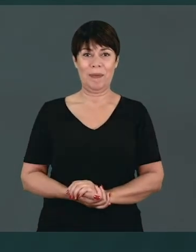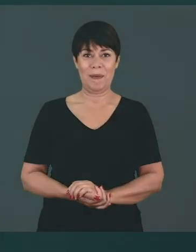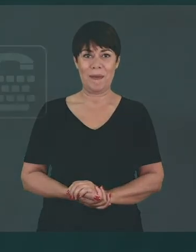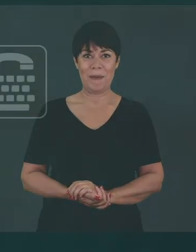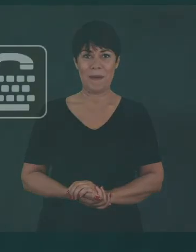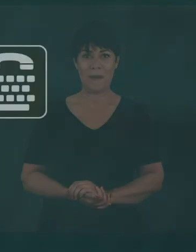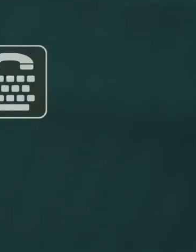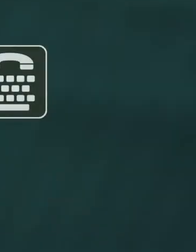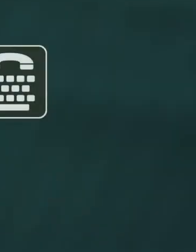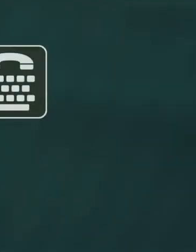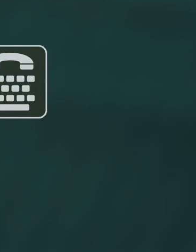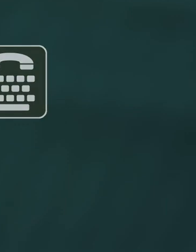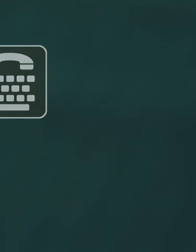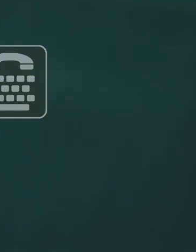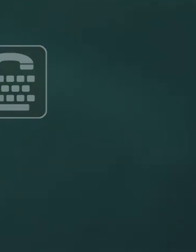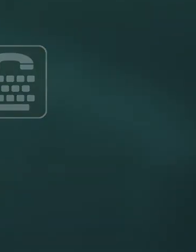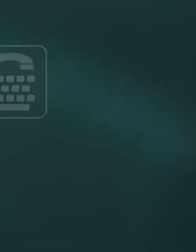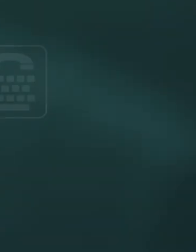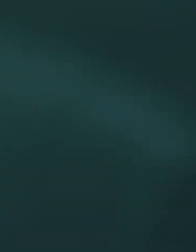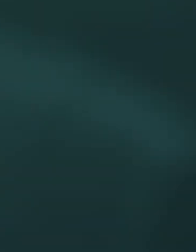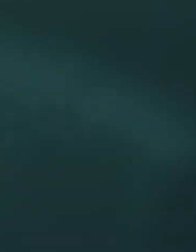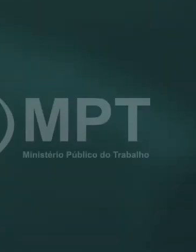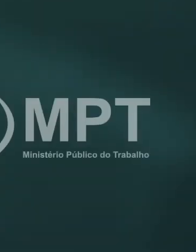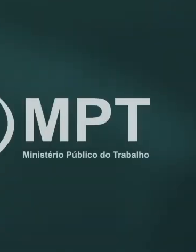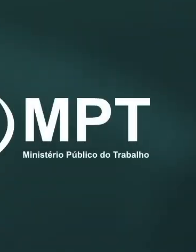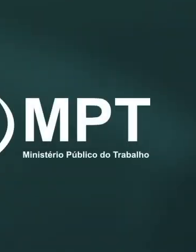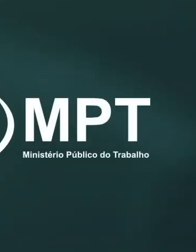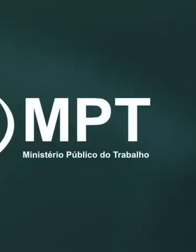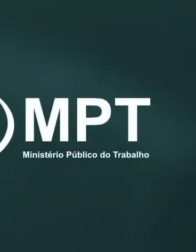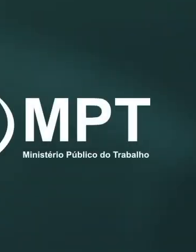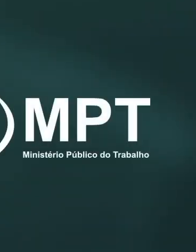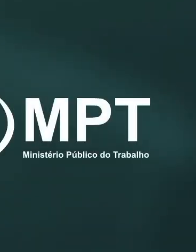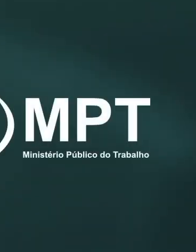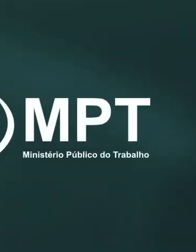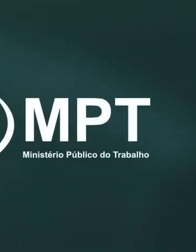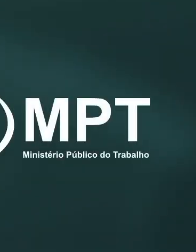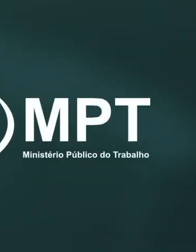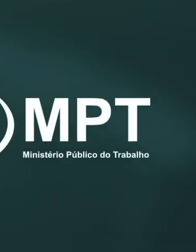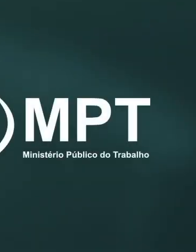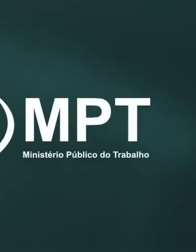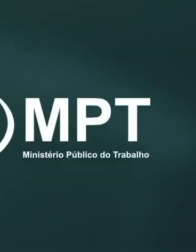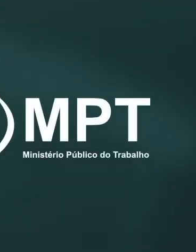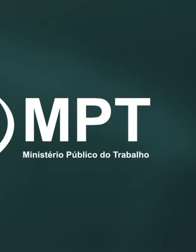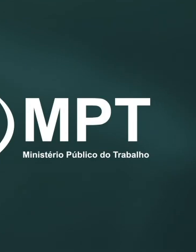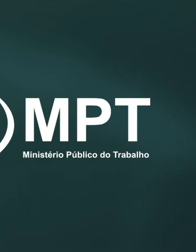Música Música Música Música Música